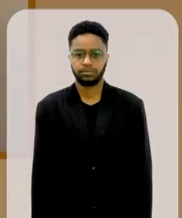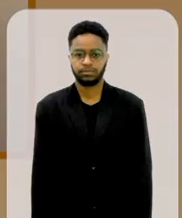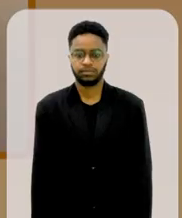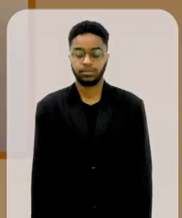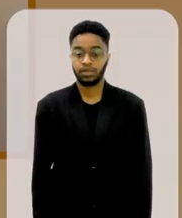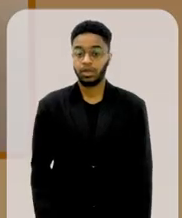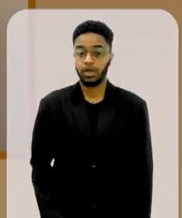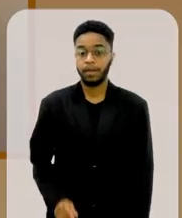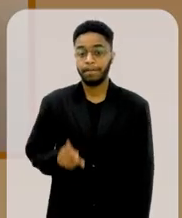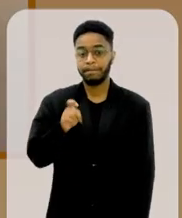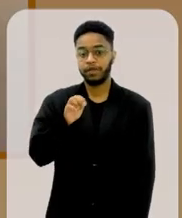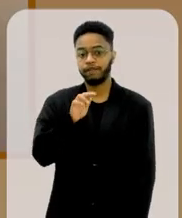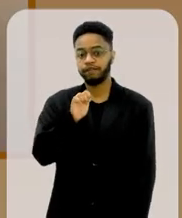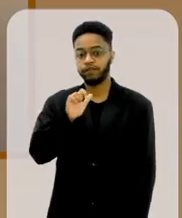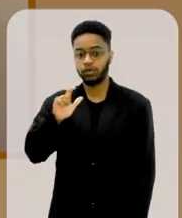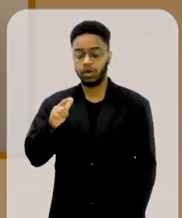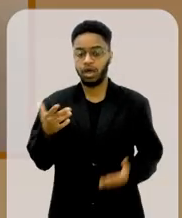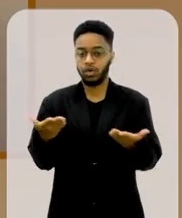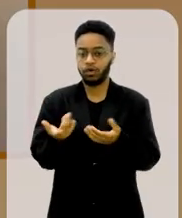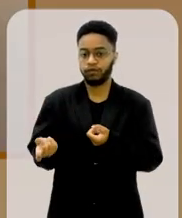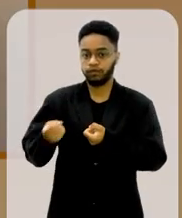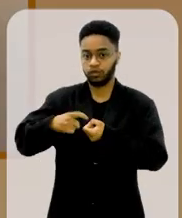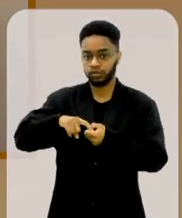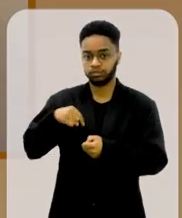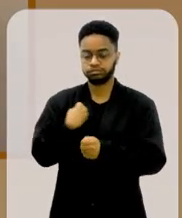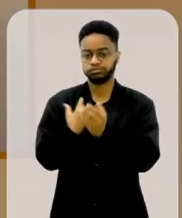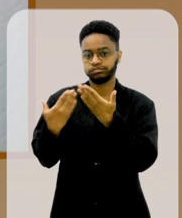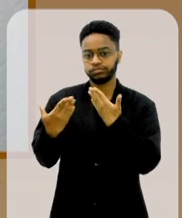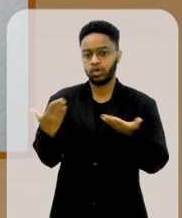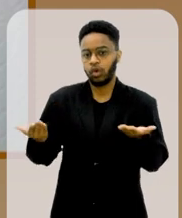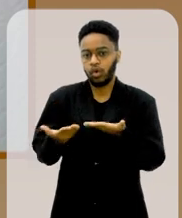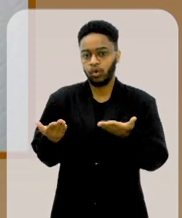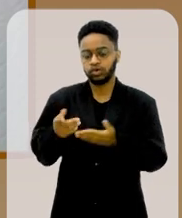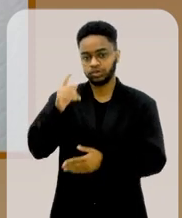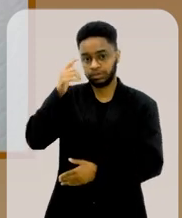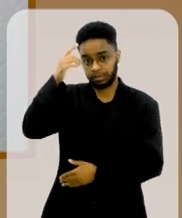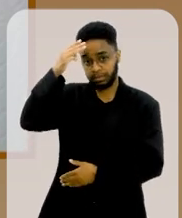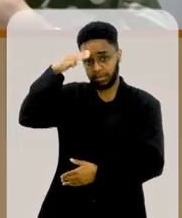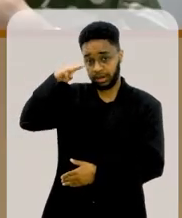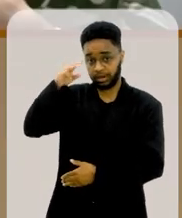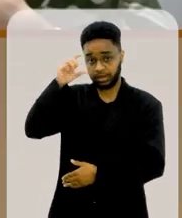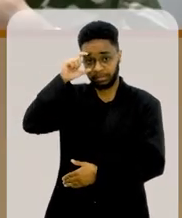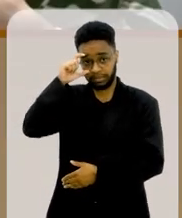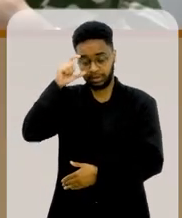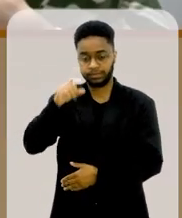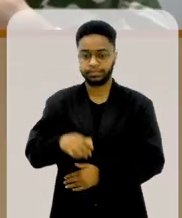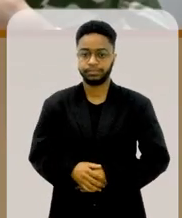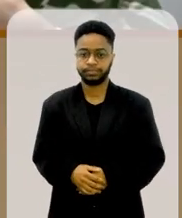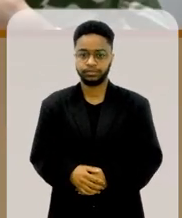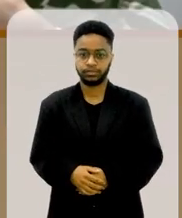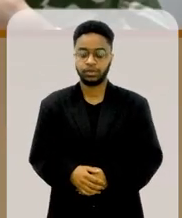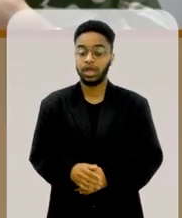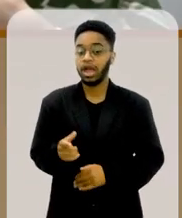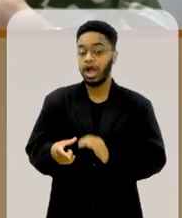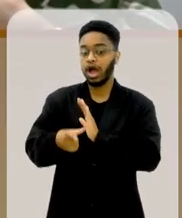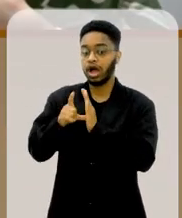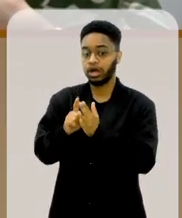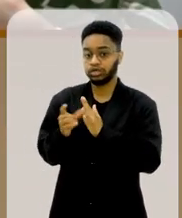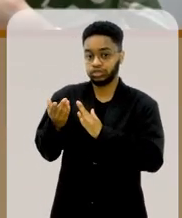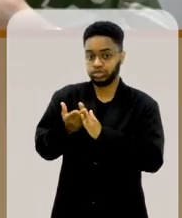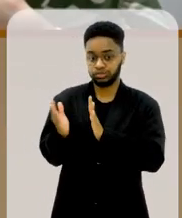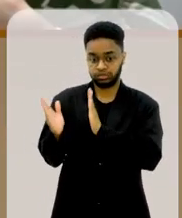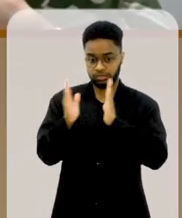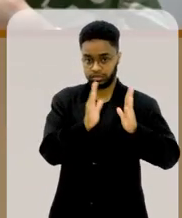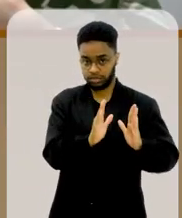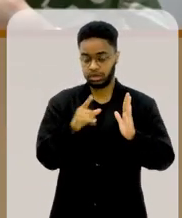O perfil está de volta conversando hoje com a Maria da Penha. Maria da Penha, a gente falava no bloco